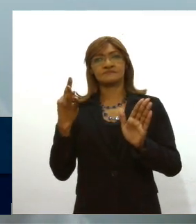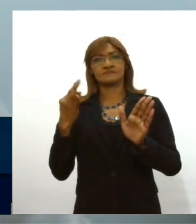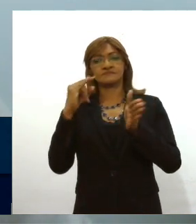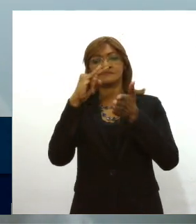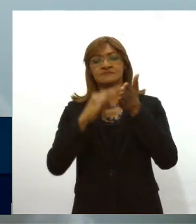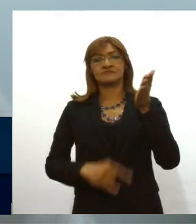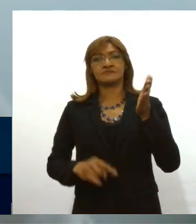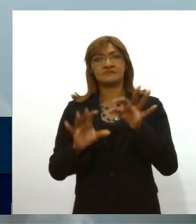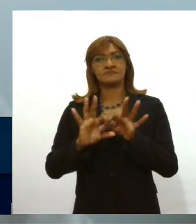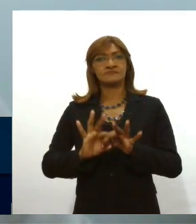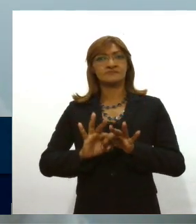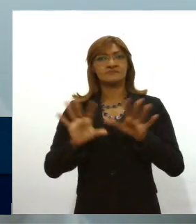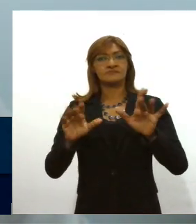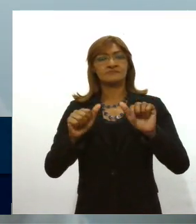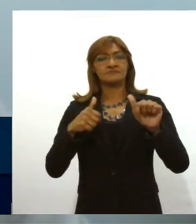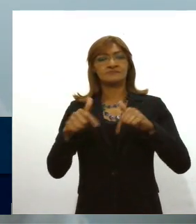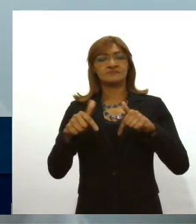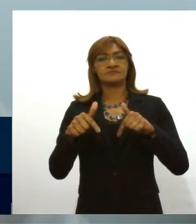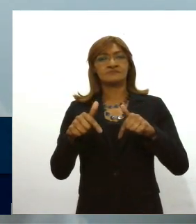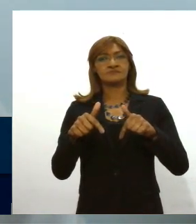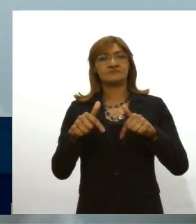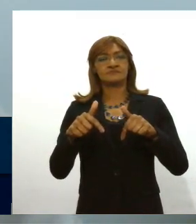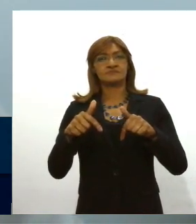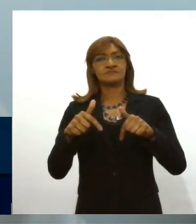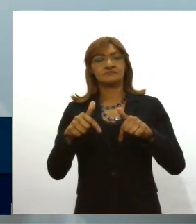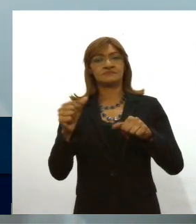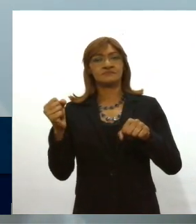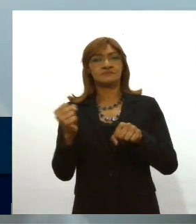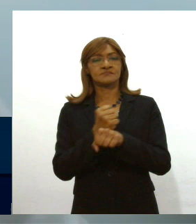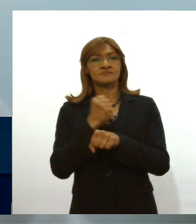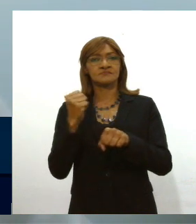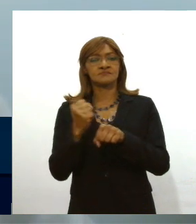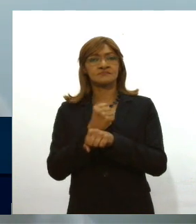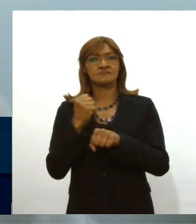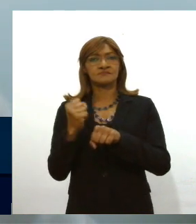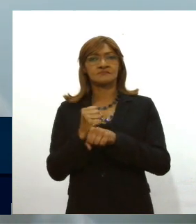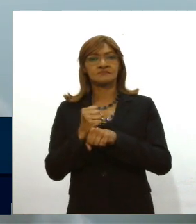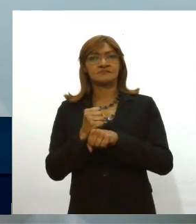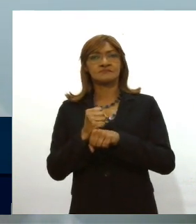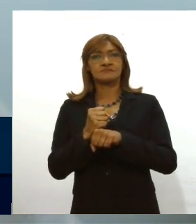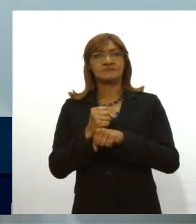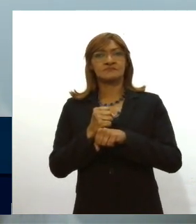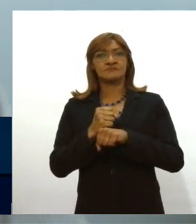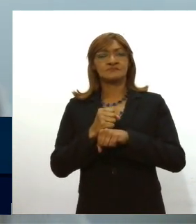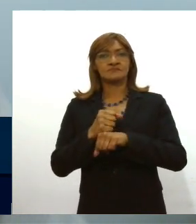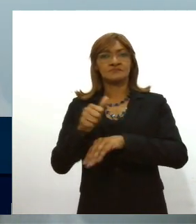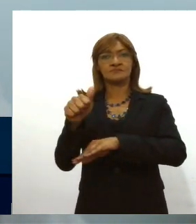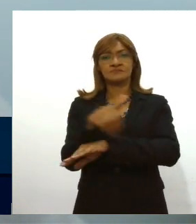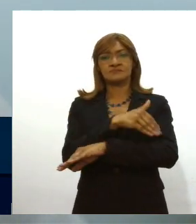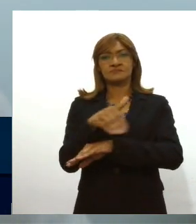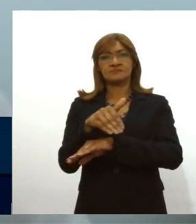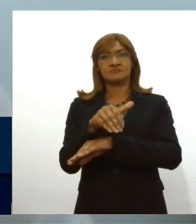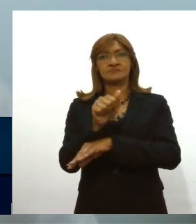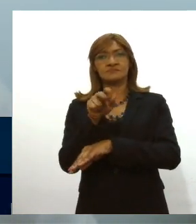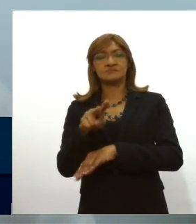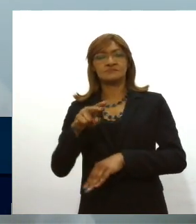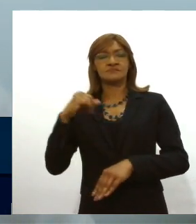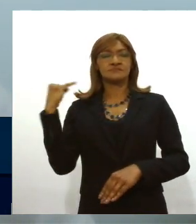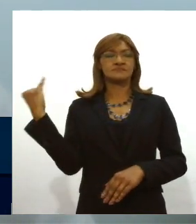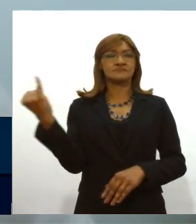de serviço para início da restauração dessa rodovia tão importante